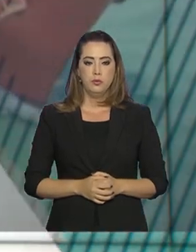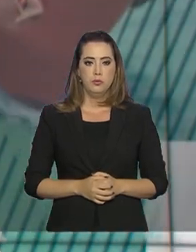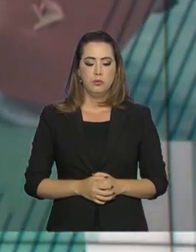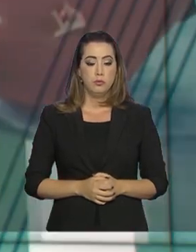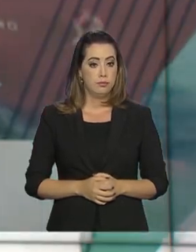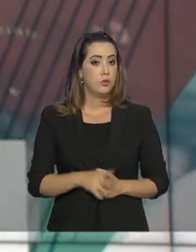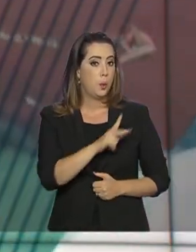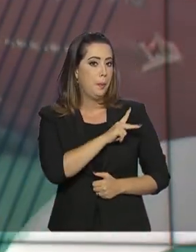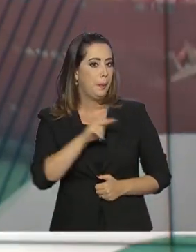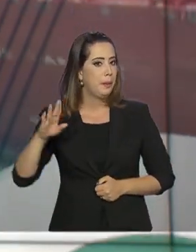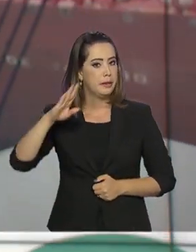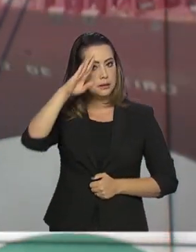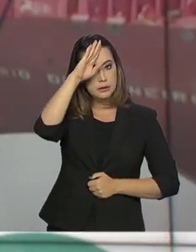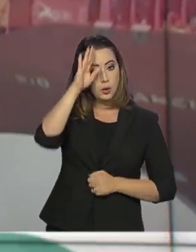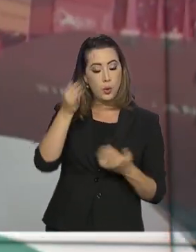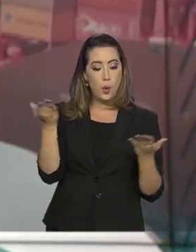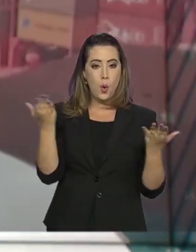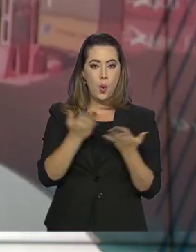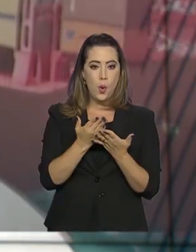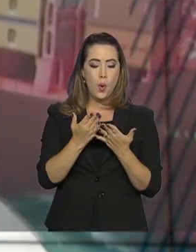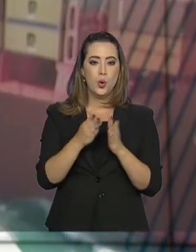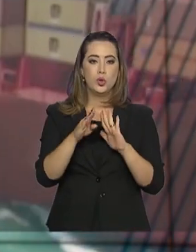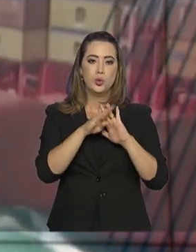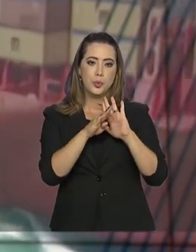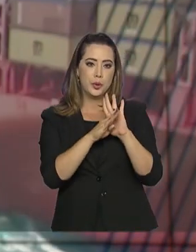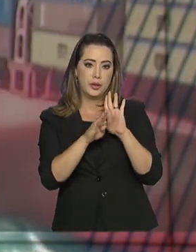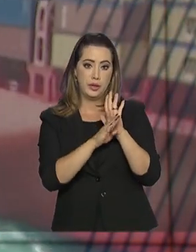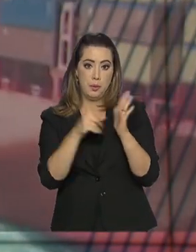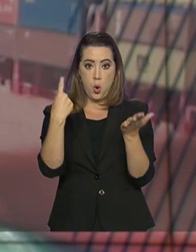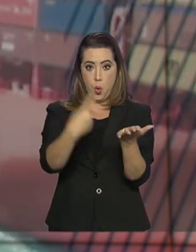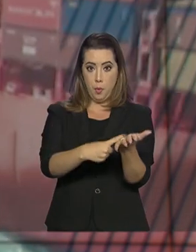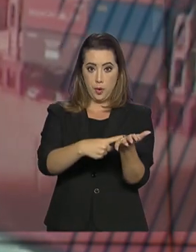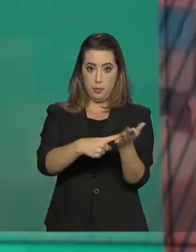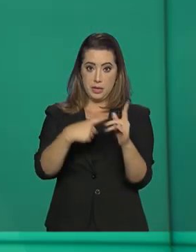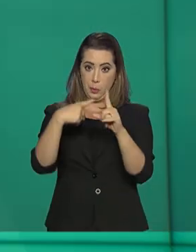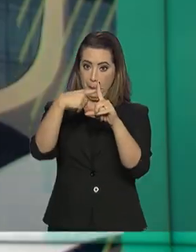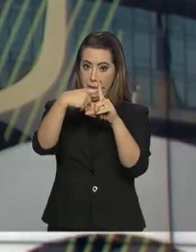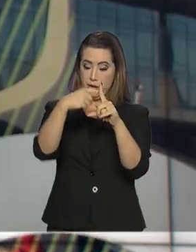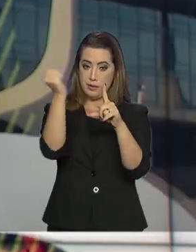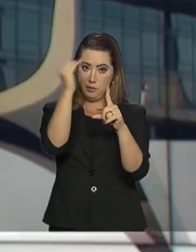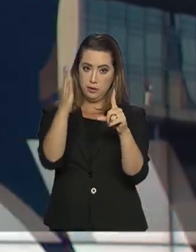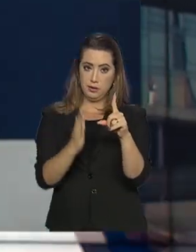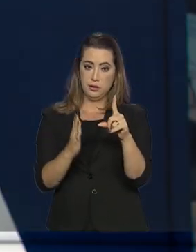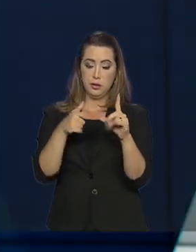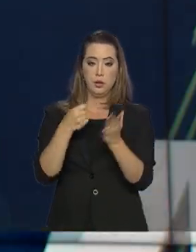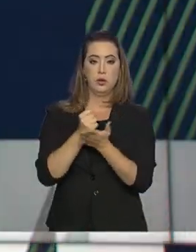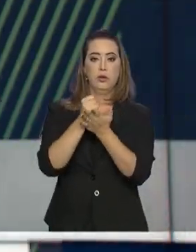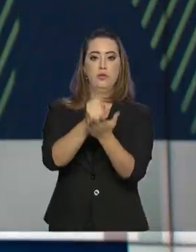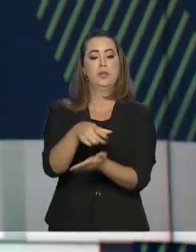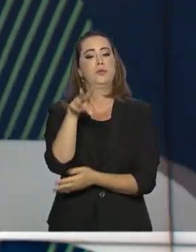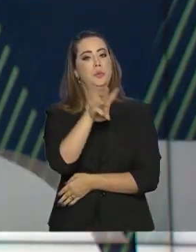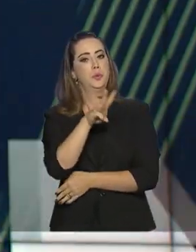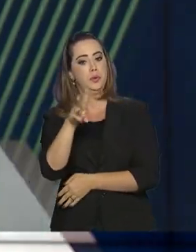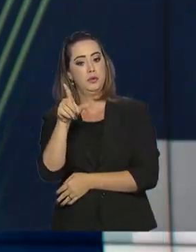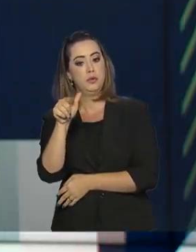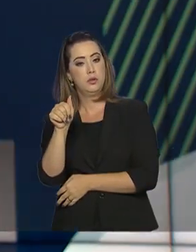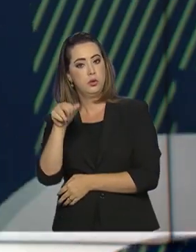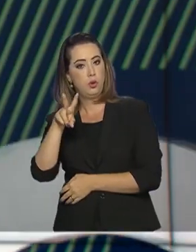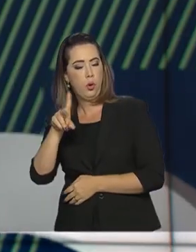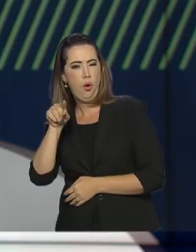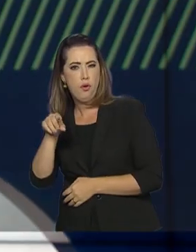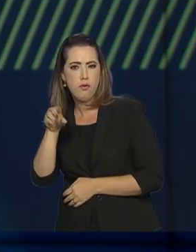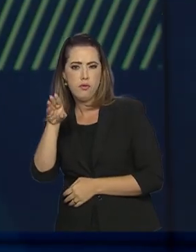Jair Bolsonaro lançou hoje a Agenda Mais Brasil, um serviço oferecido na plataforma gov.br para que o cidadão